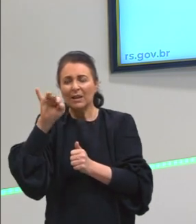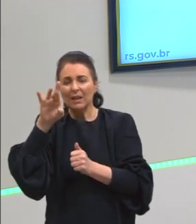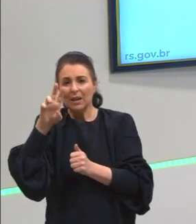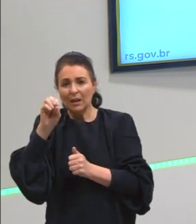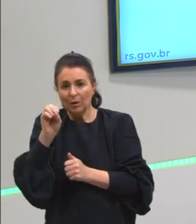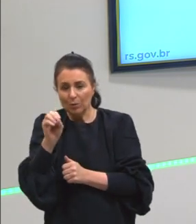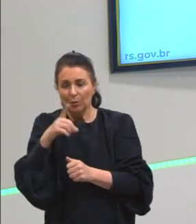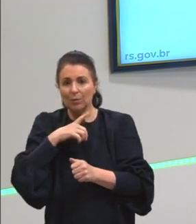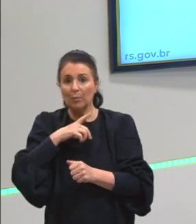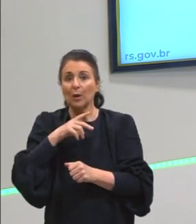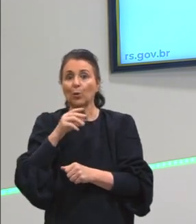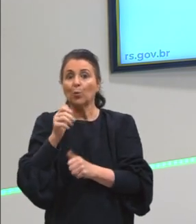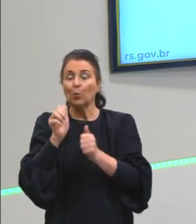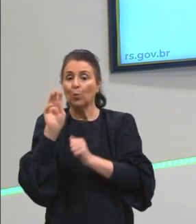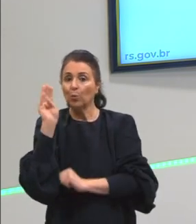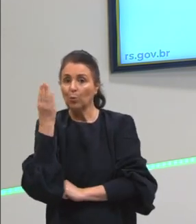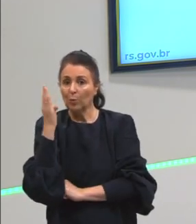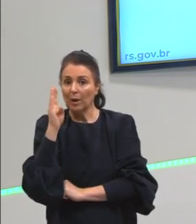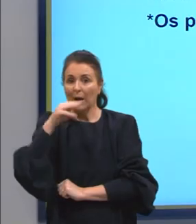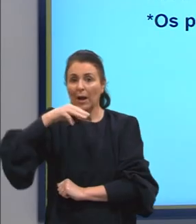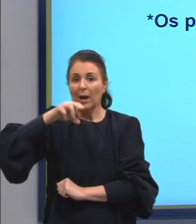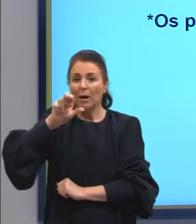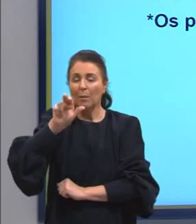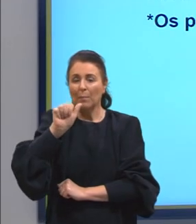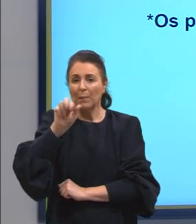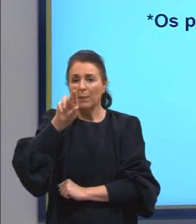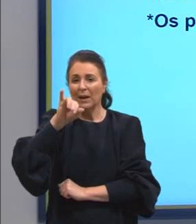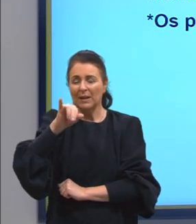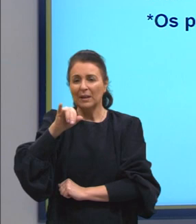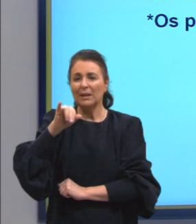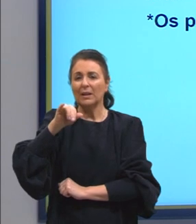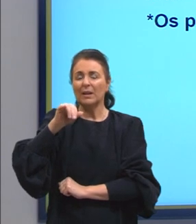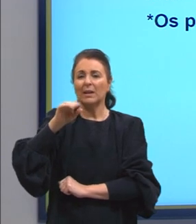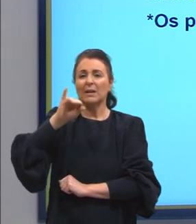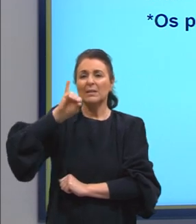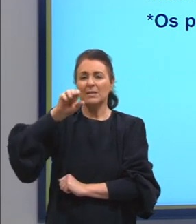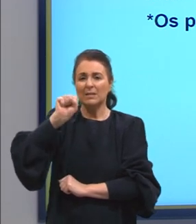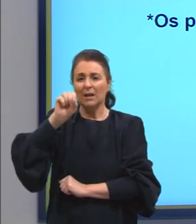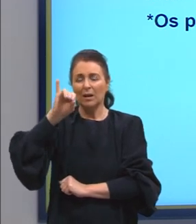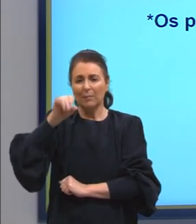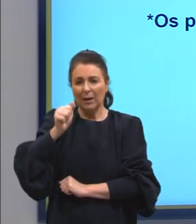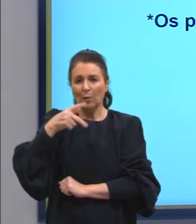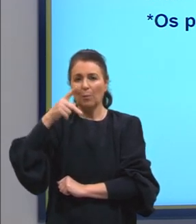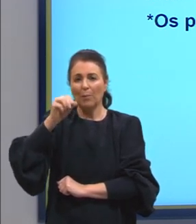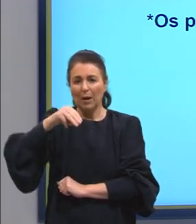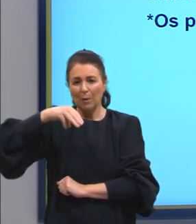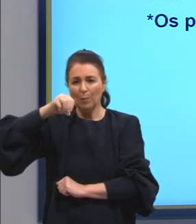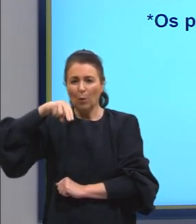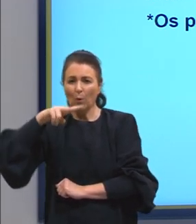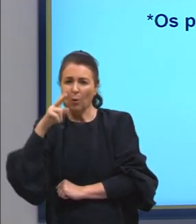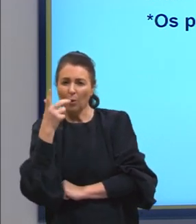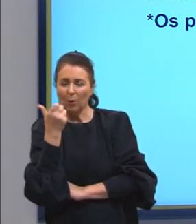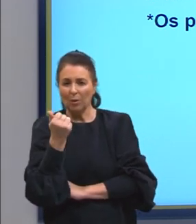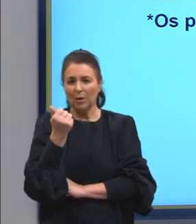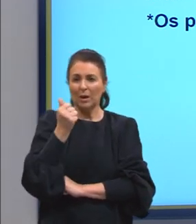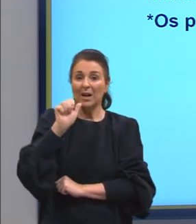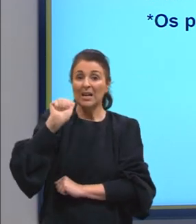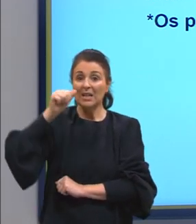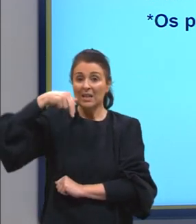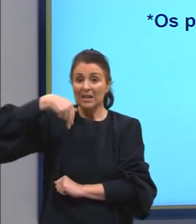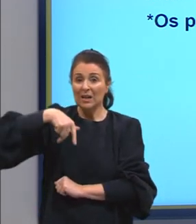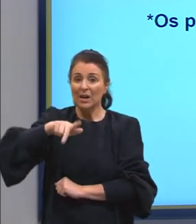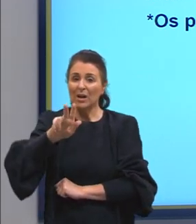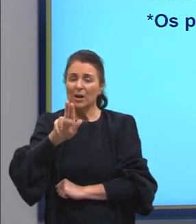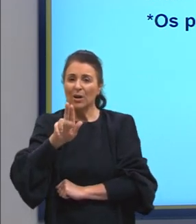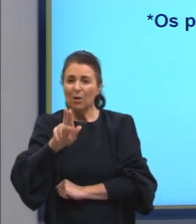bolivianos aí, Marisabel, empadão goiano, pamonha, angu e cural, algumas das da